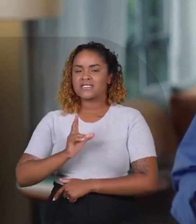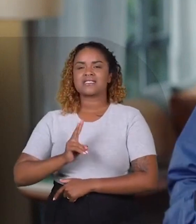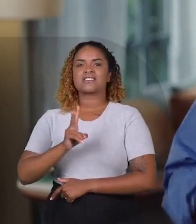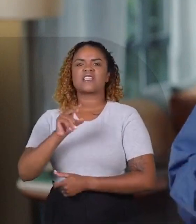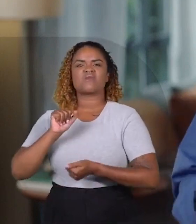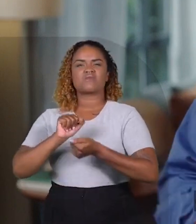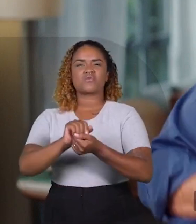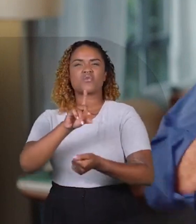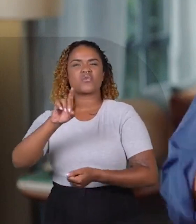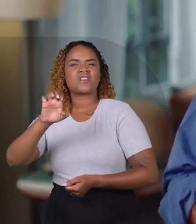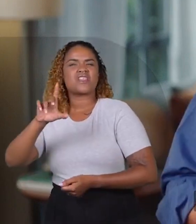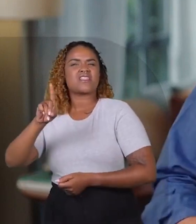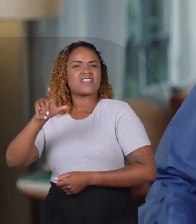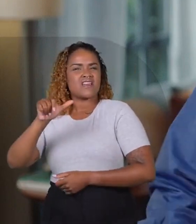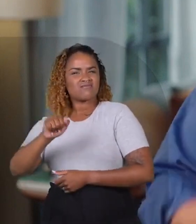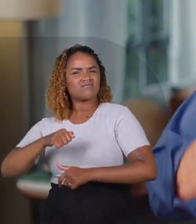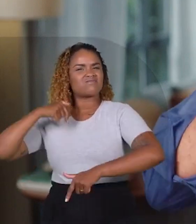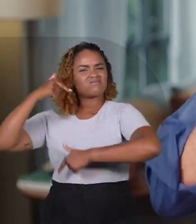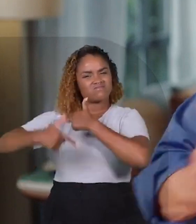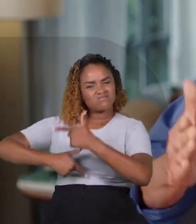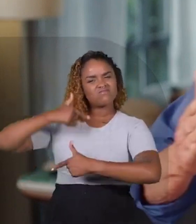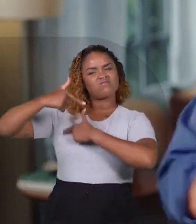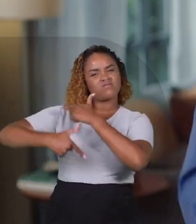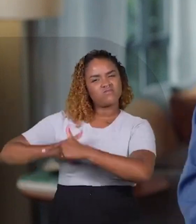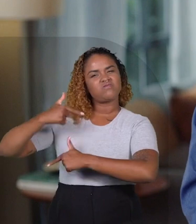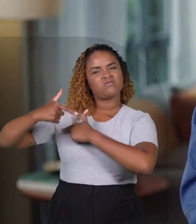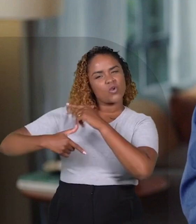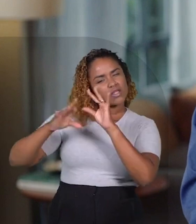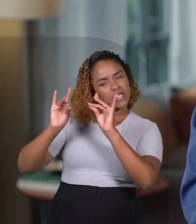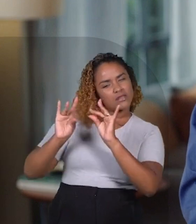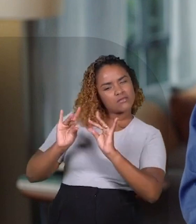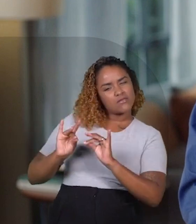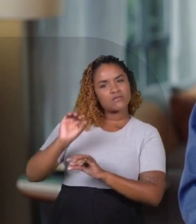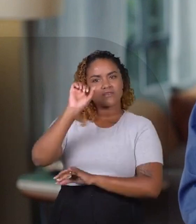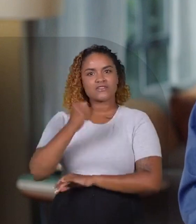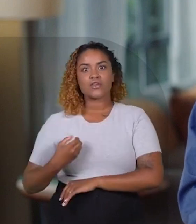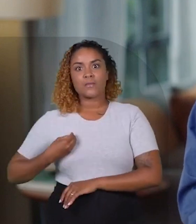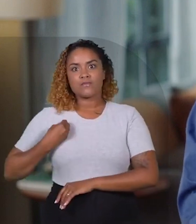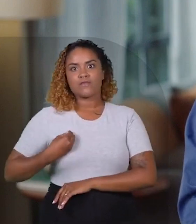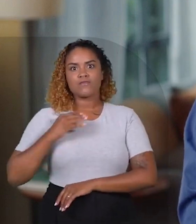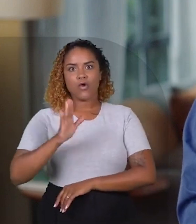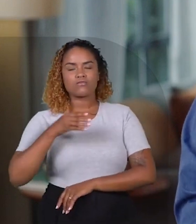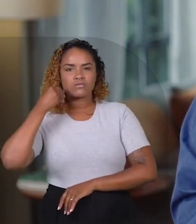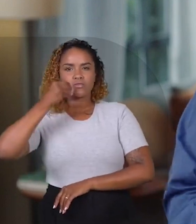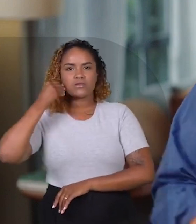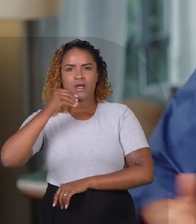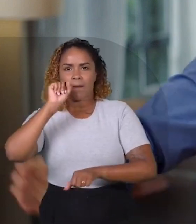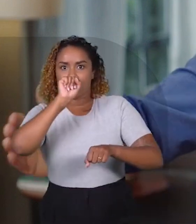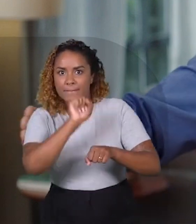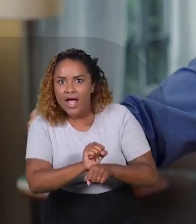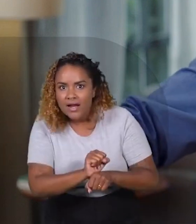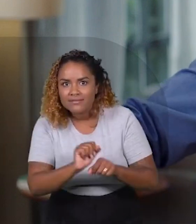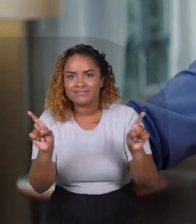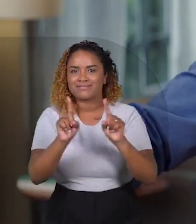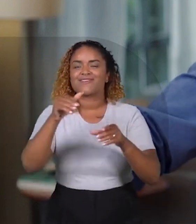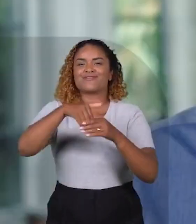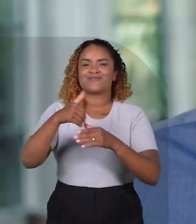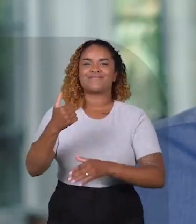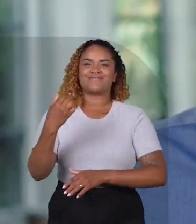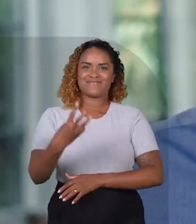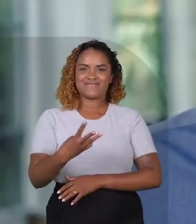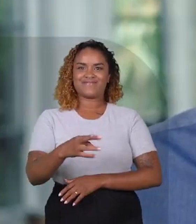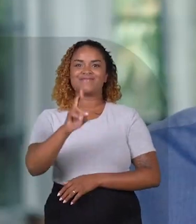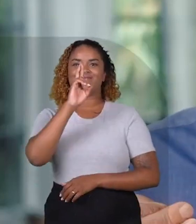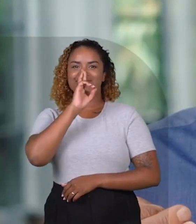Rogério esteve ao lado de Deda nas principais transformações que Sergipe teve. E esse trabalho não pode parar.